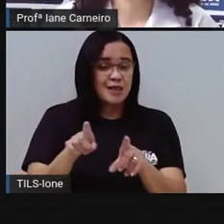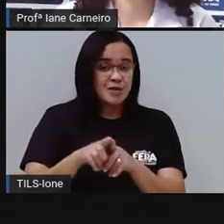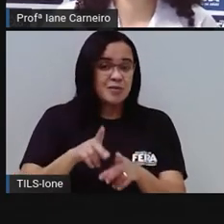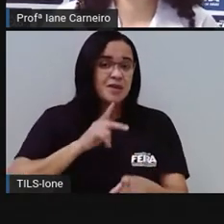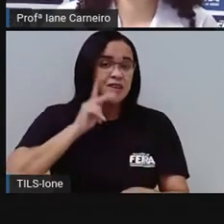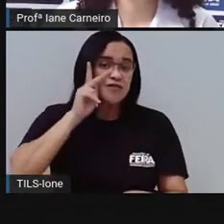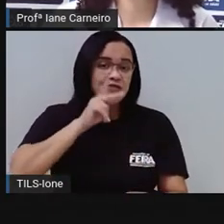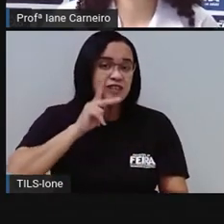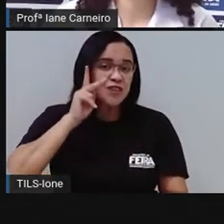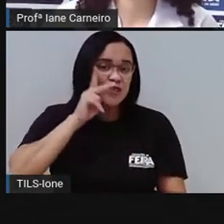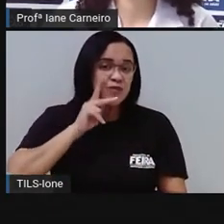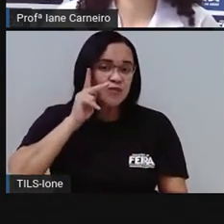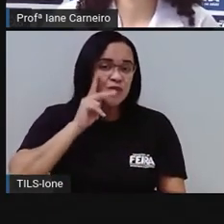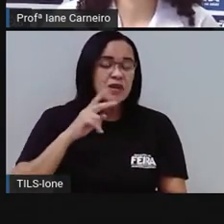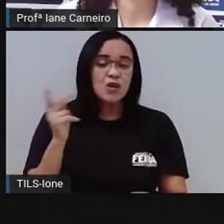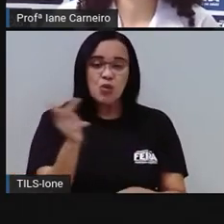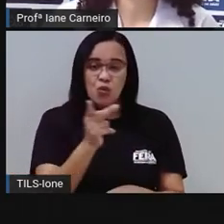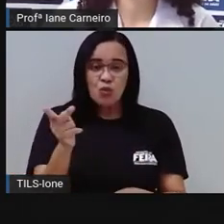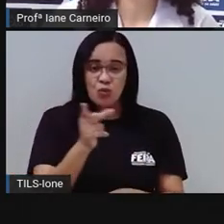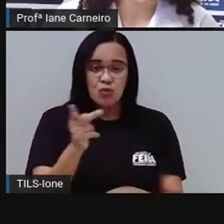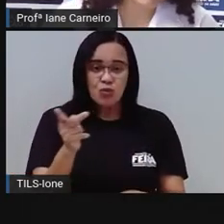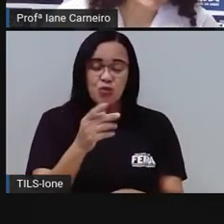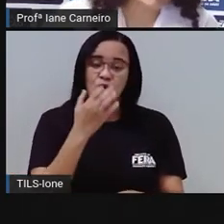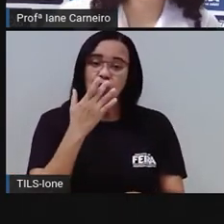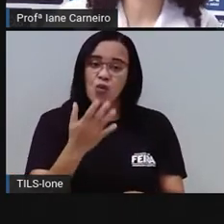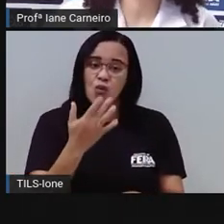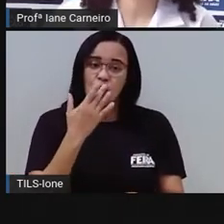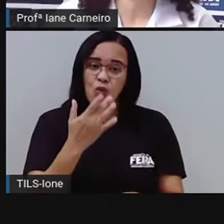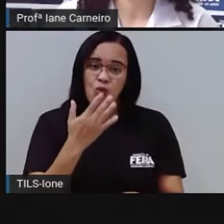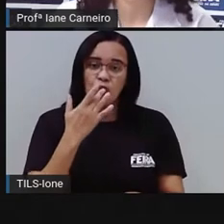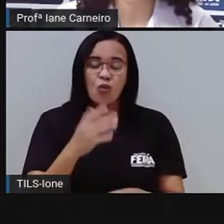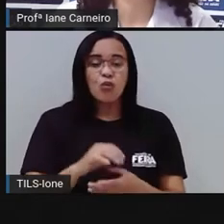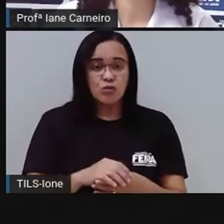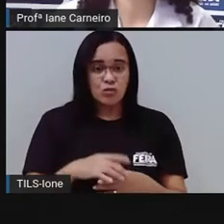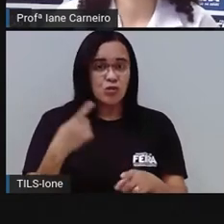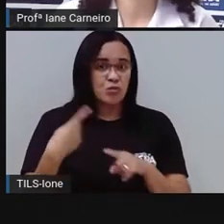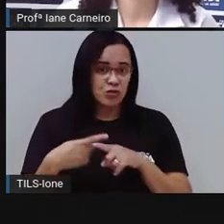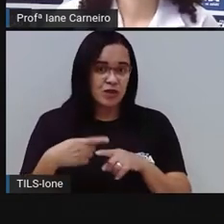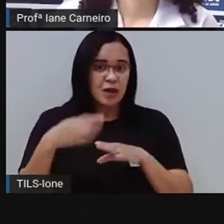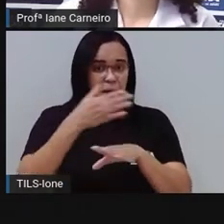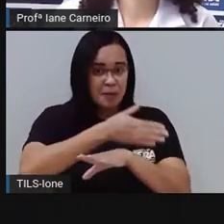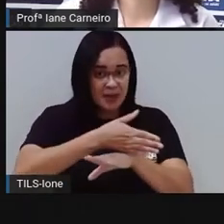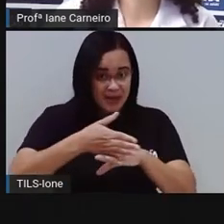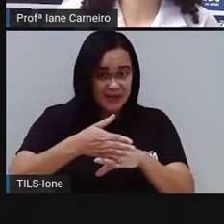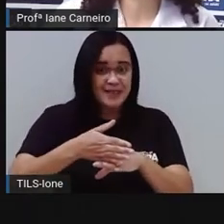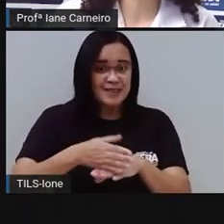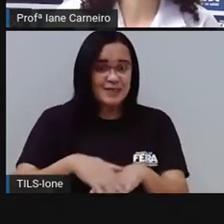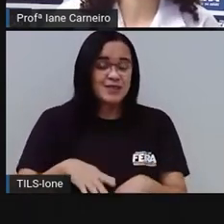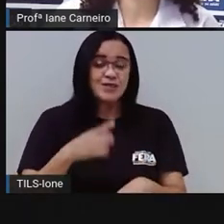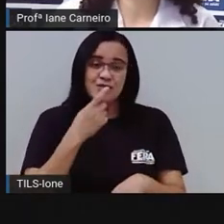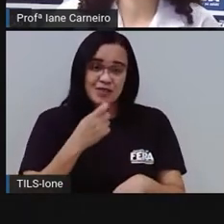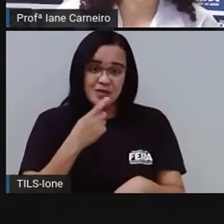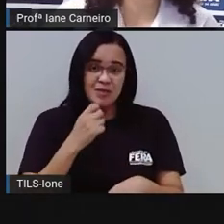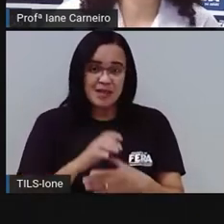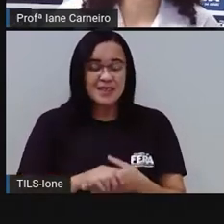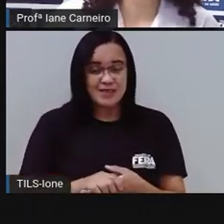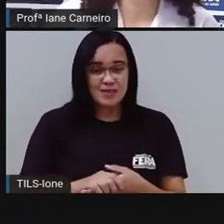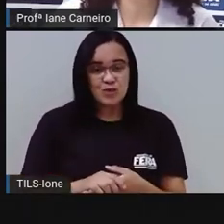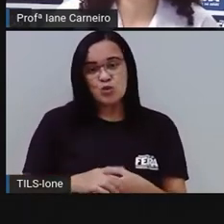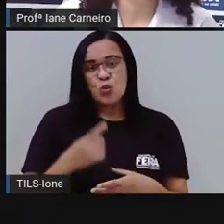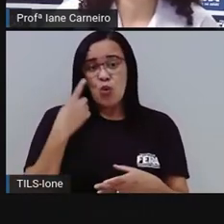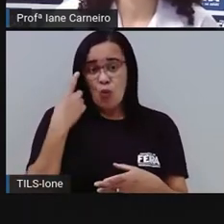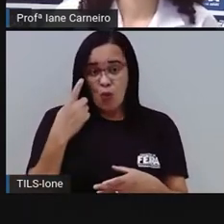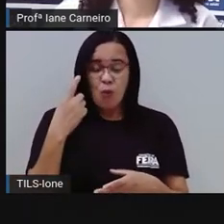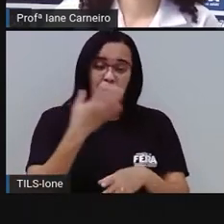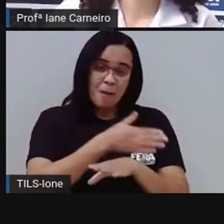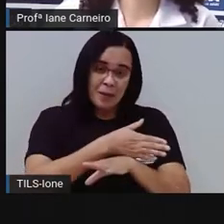dois irmãos unidos, os dois da mesma cor. Tem vinho branco e o vinagre branco também. Um nunca foi à missa, né? O vinagre nunca foi